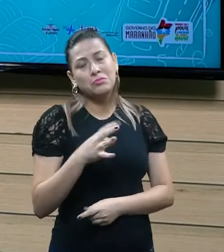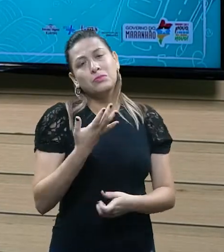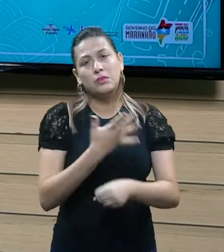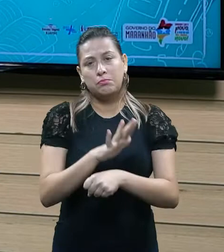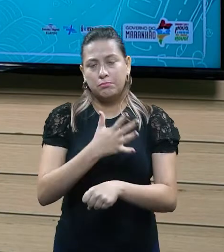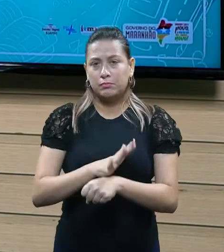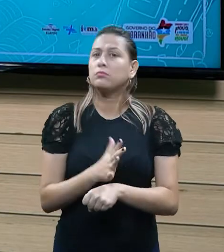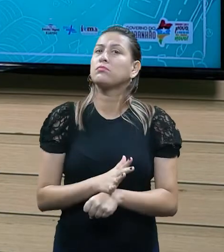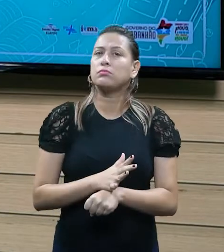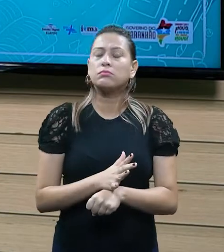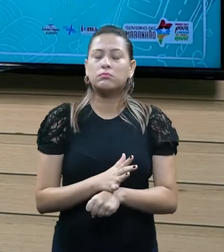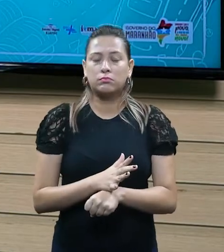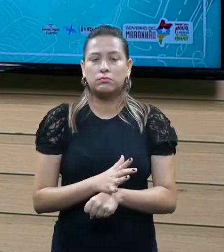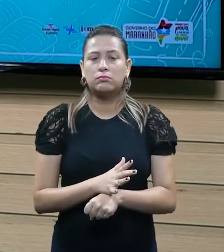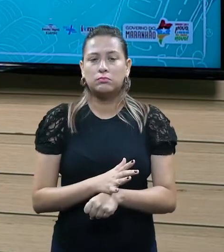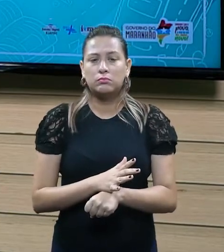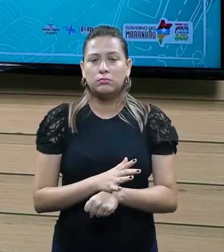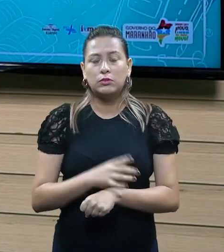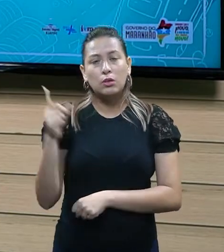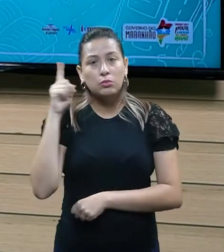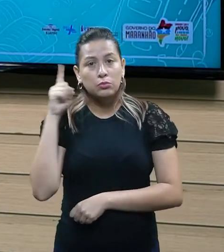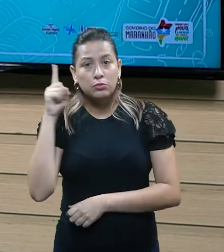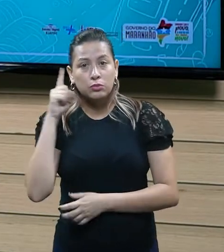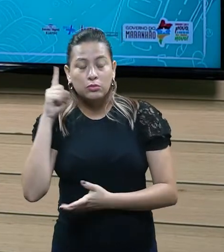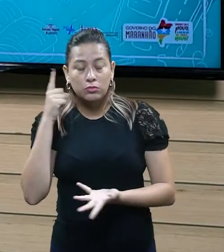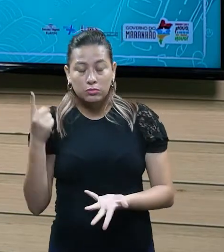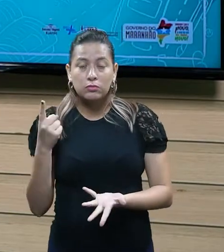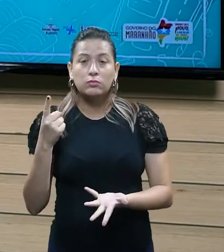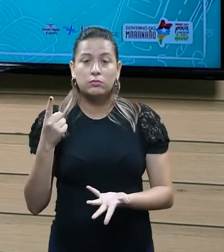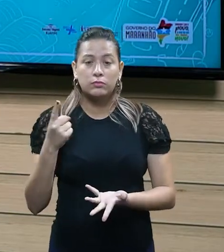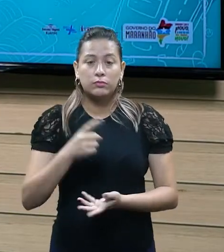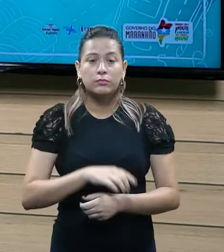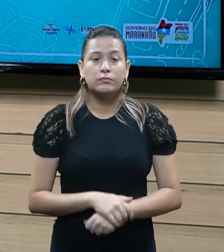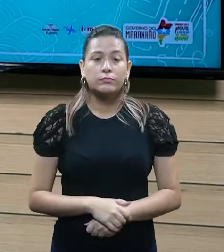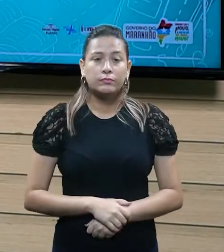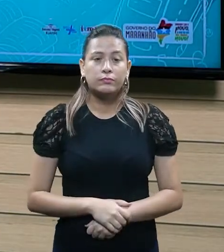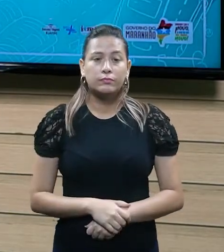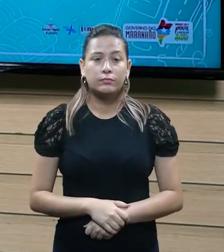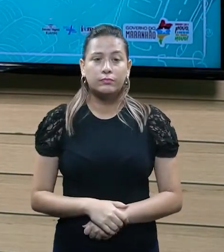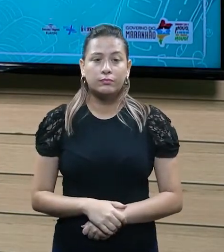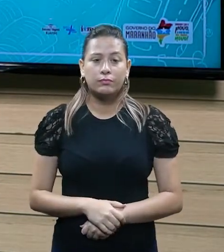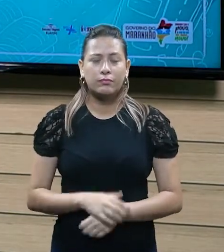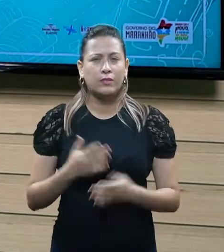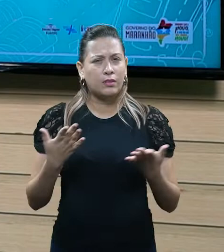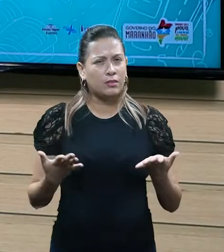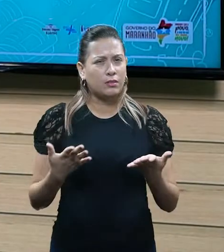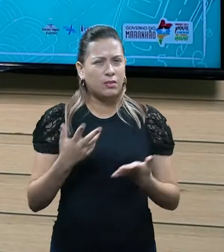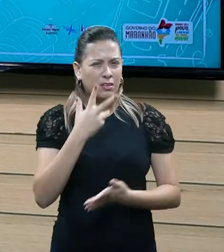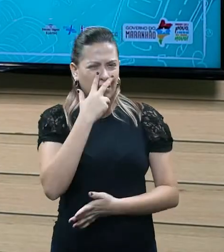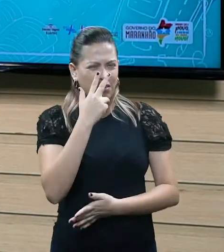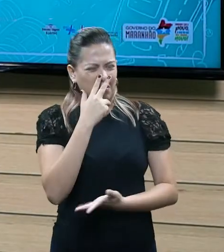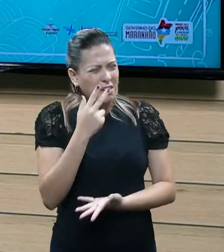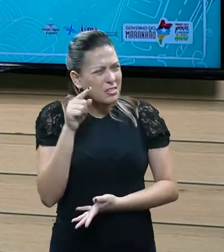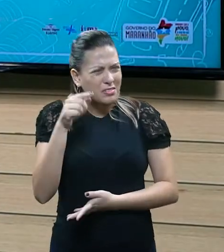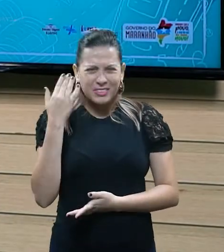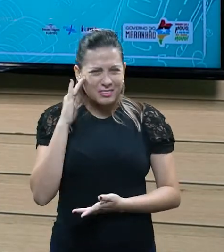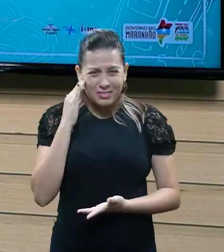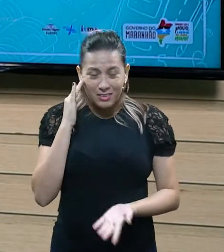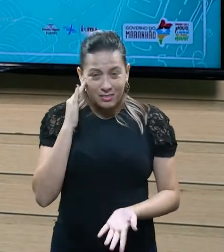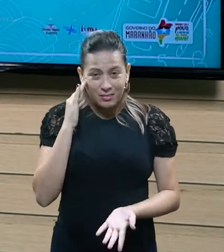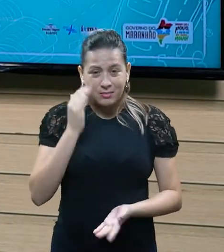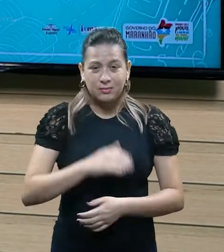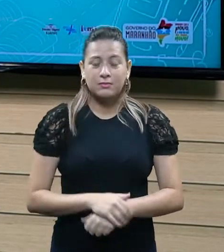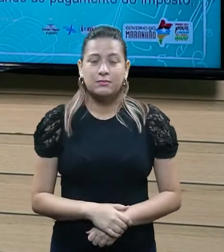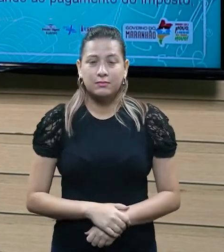mundo concreto seja um fato gerador de tributo. Pessoal, acho que vocês não entenderam muito bem essa parte porque a gente precisa,